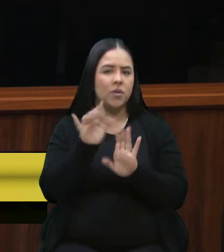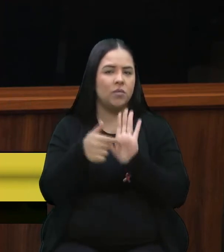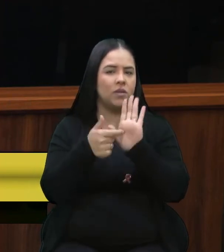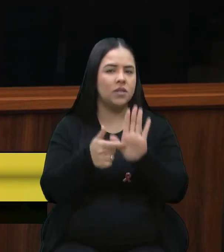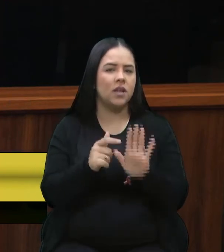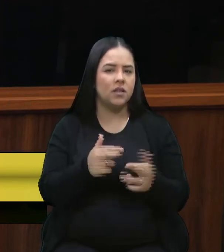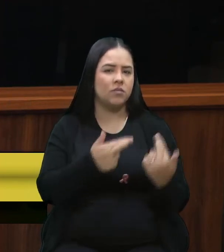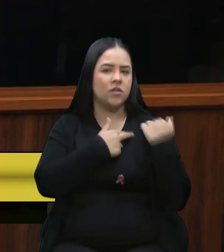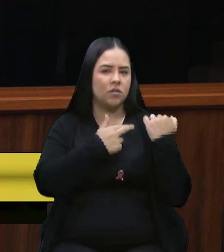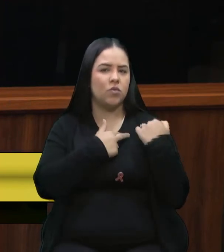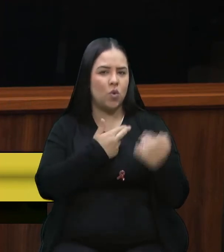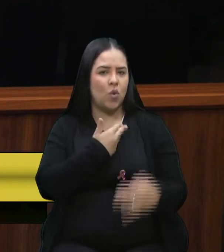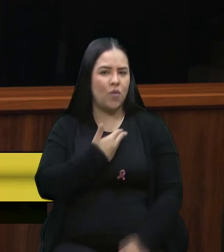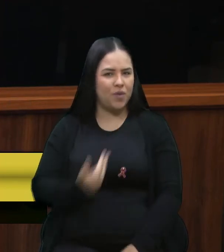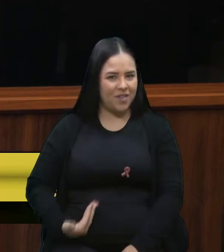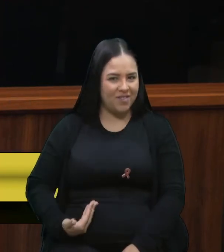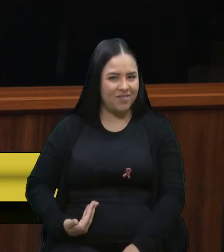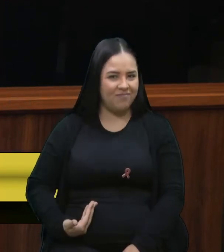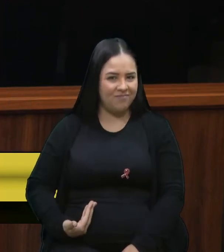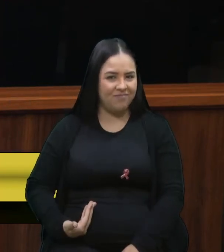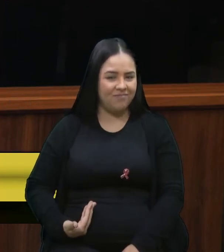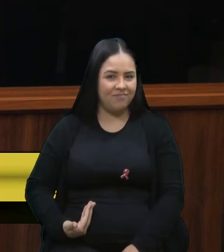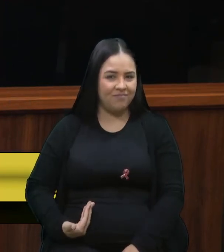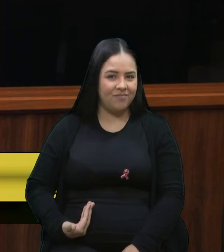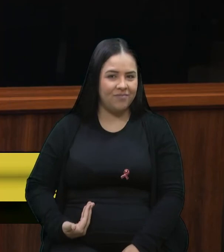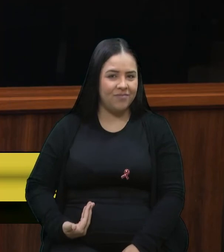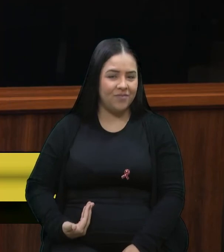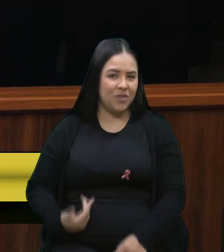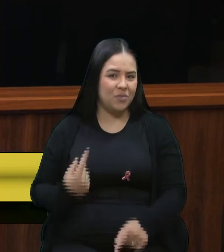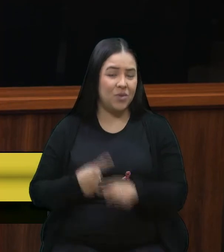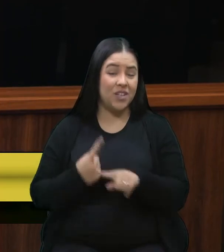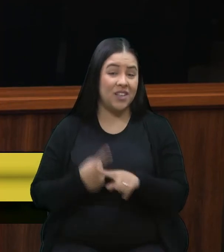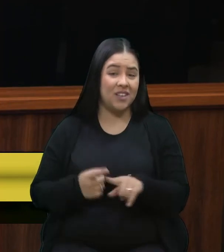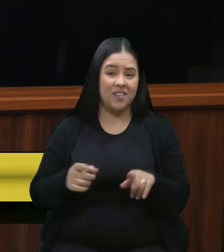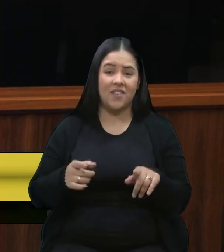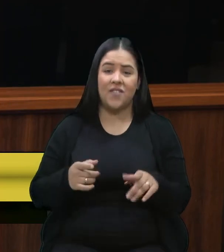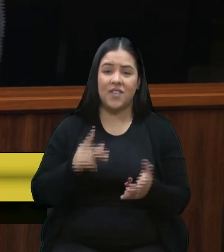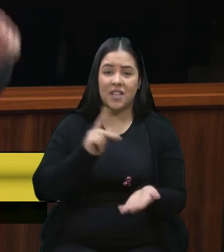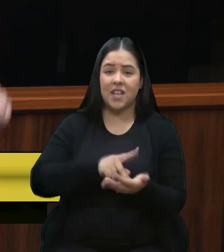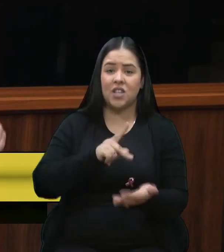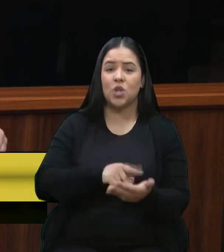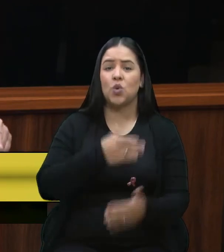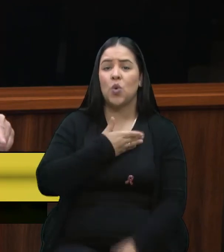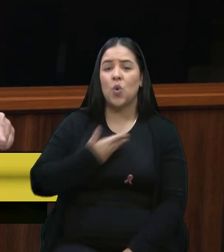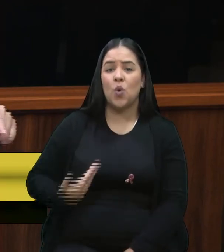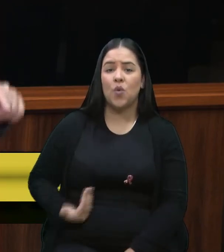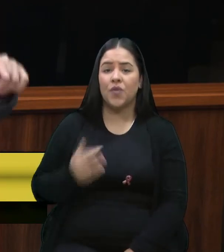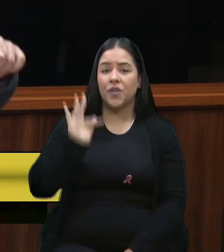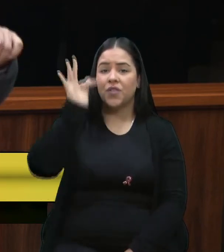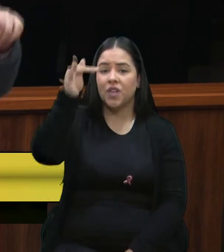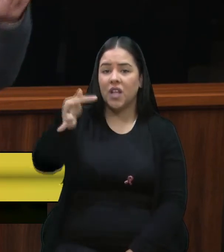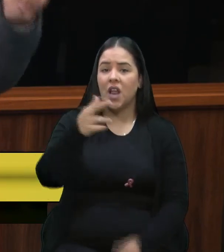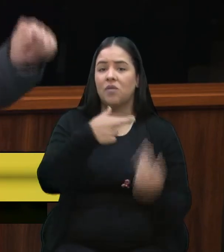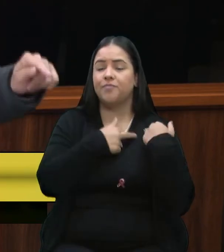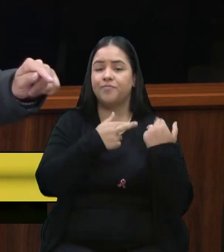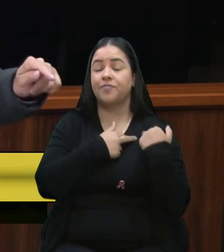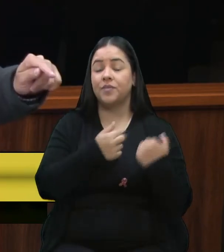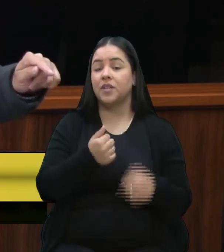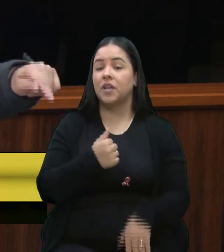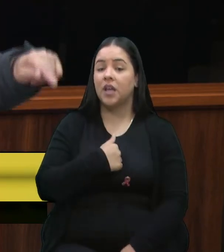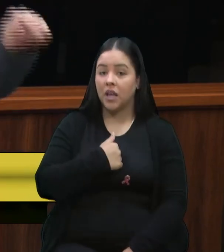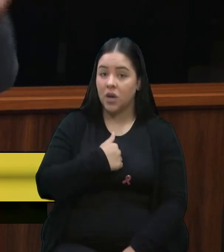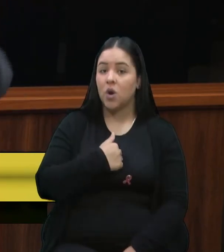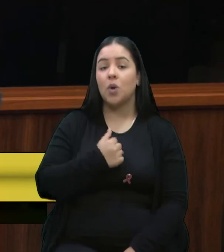aos governadores, que seria do governo federal. Estou ponderando isso, vou ouvir o